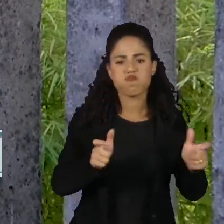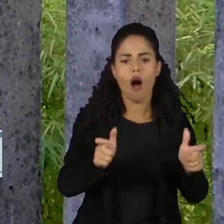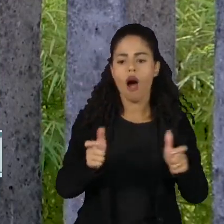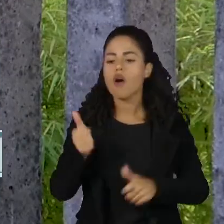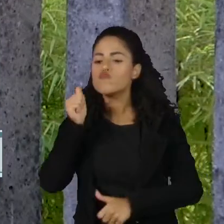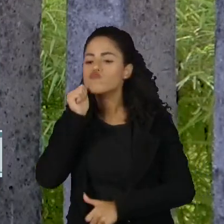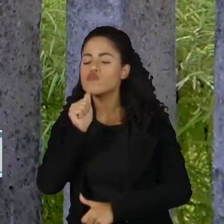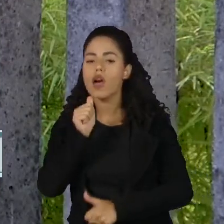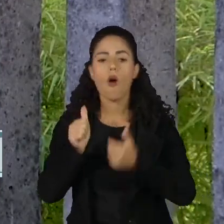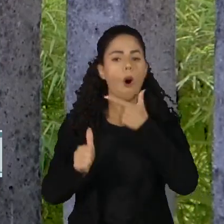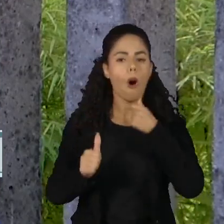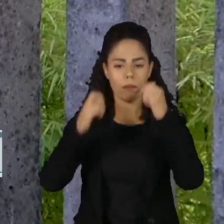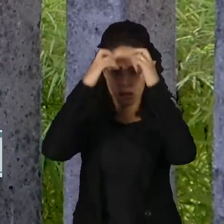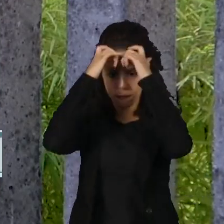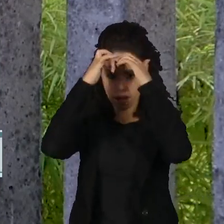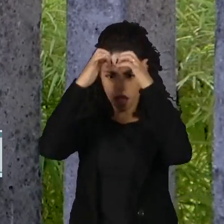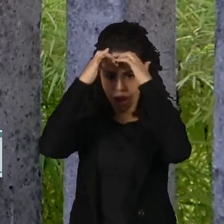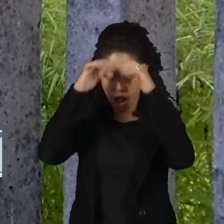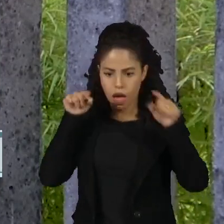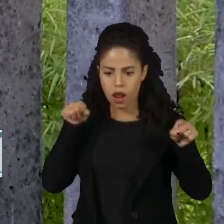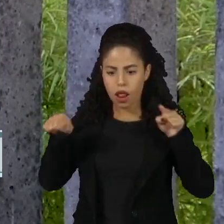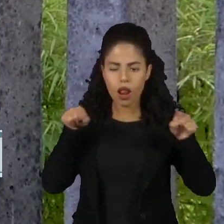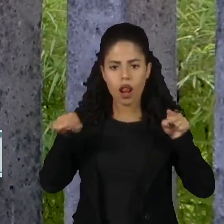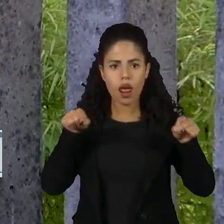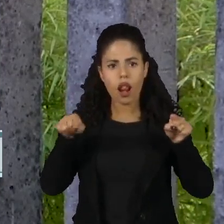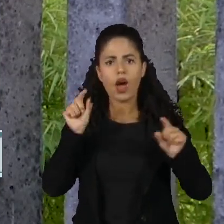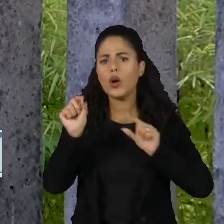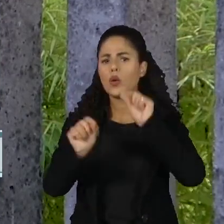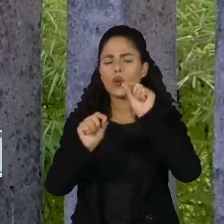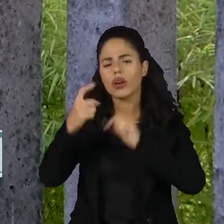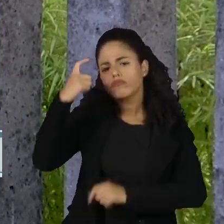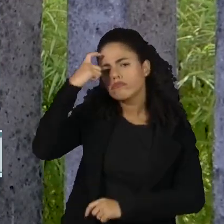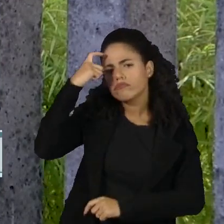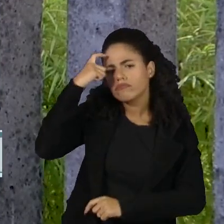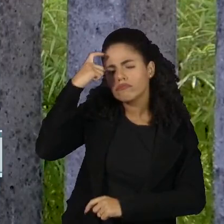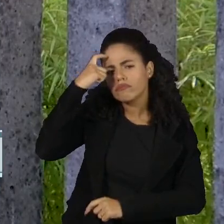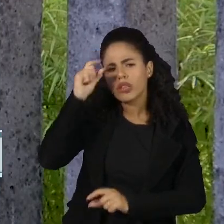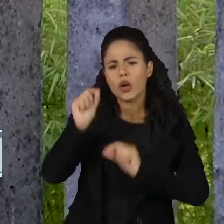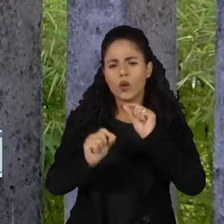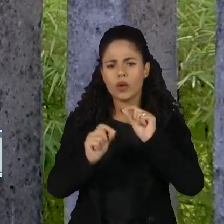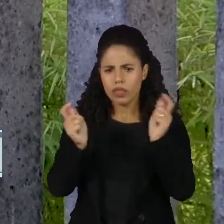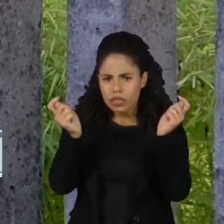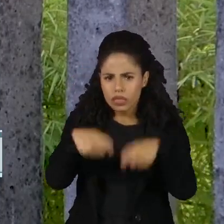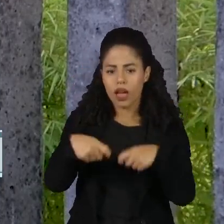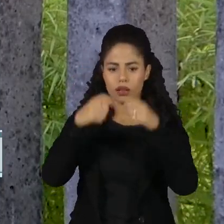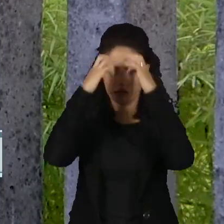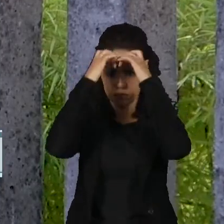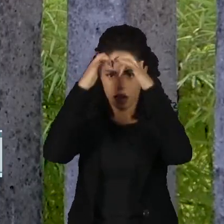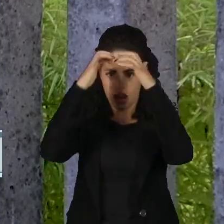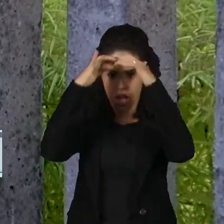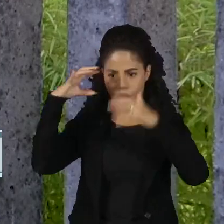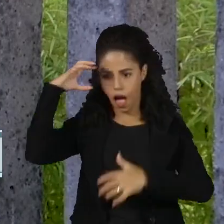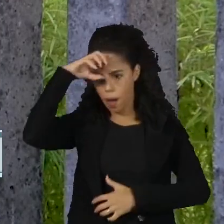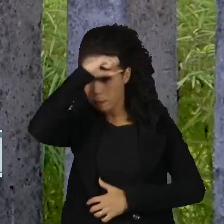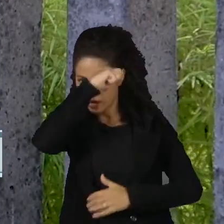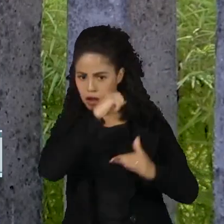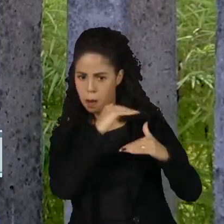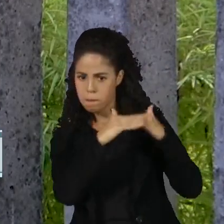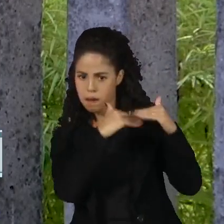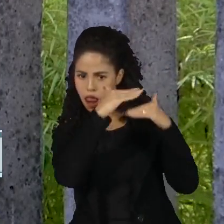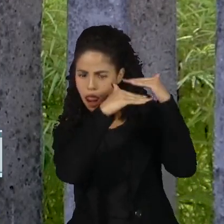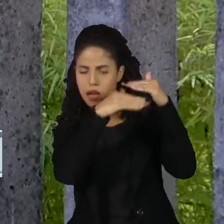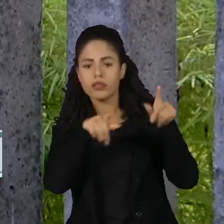o estudo se baseia no conceito de neuroplasticidade, a capacidade que o cérebro tem de aprender e evoluir.